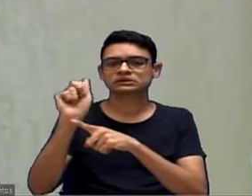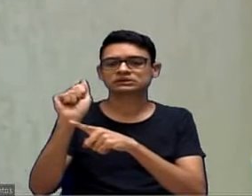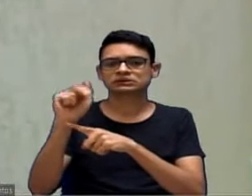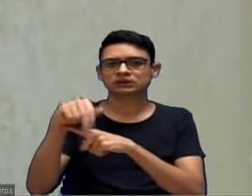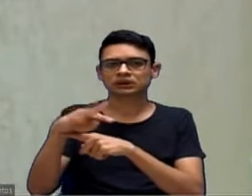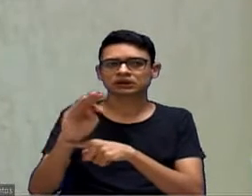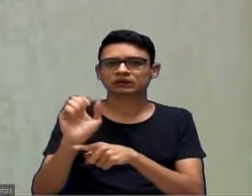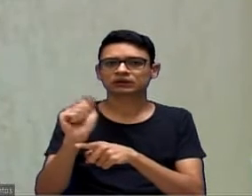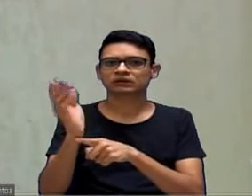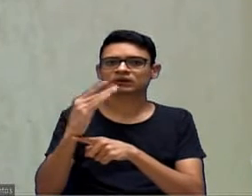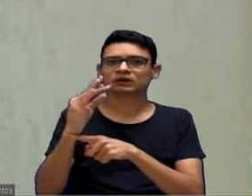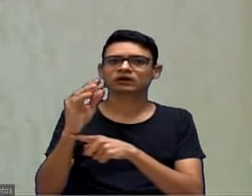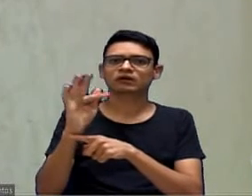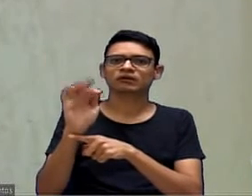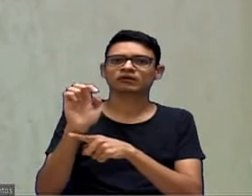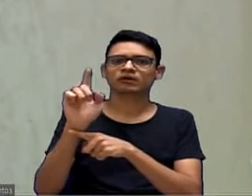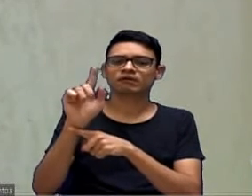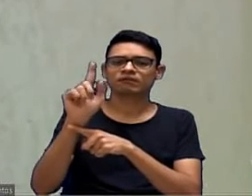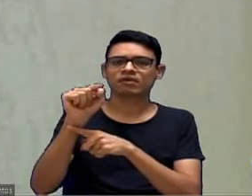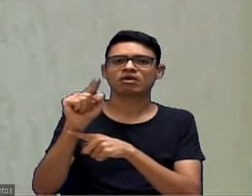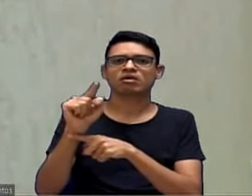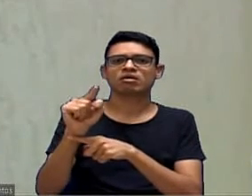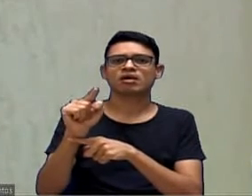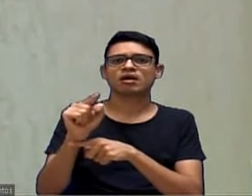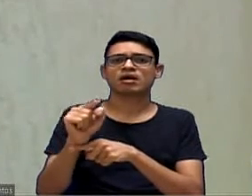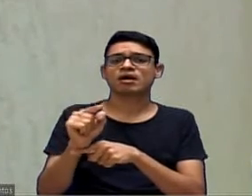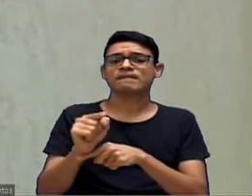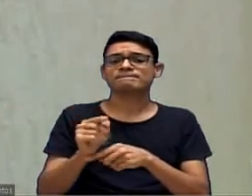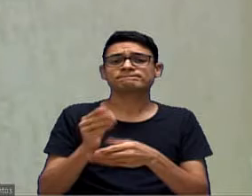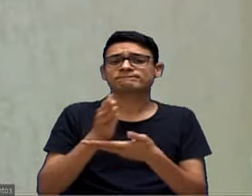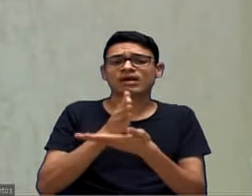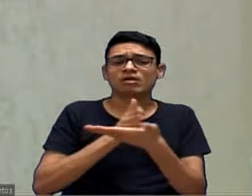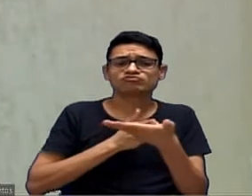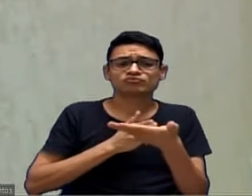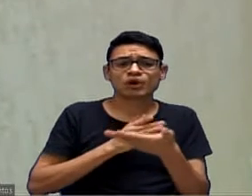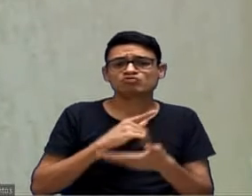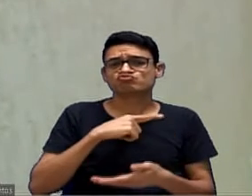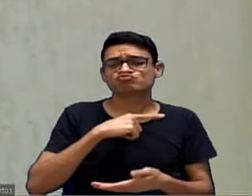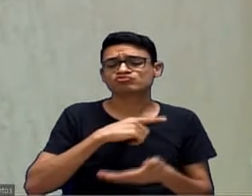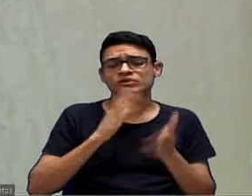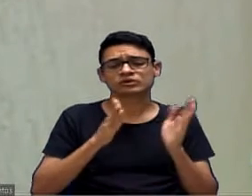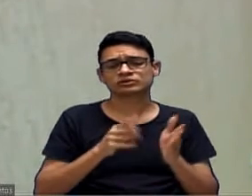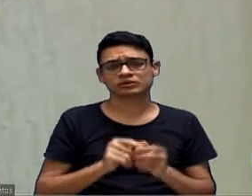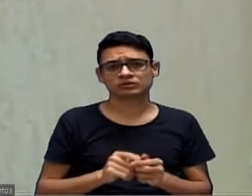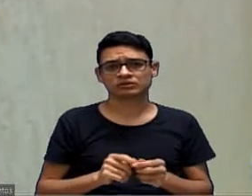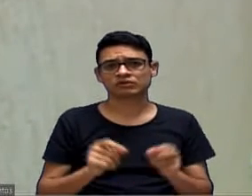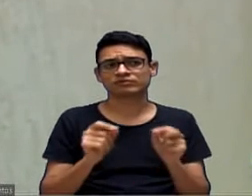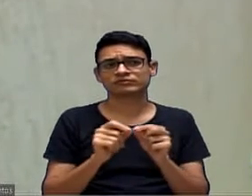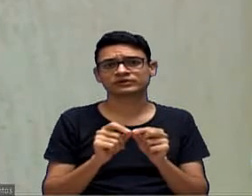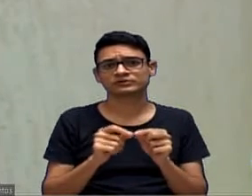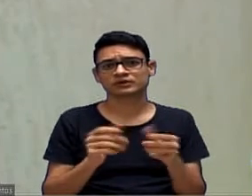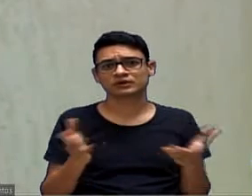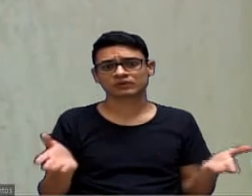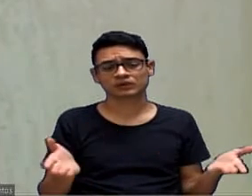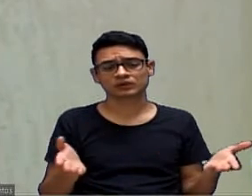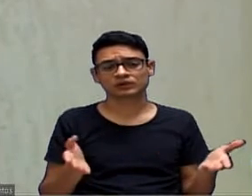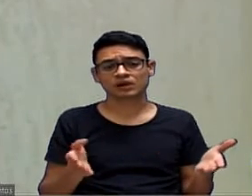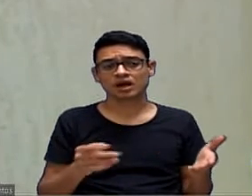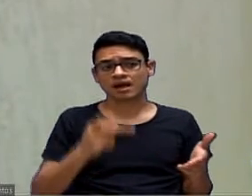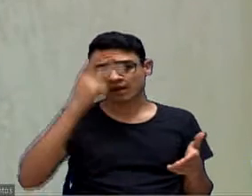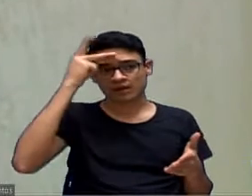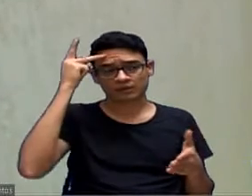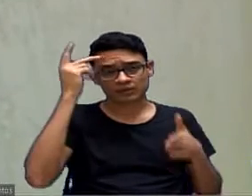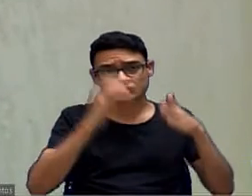já tinha metade da rotatória feita, imagina se fizeram. A construtora só diminui um